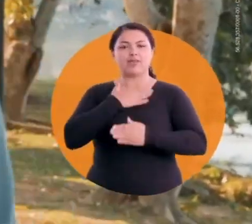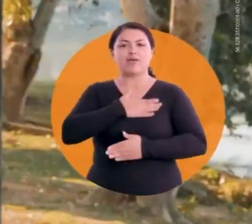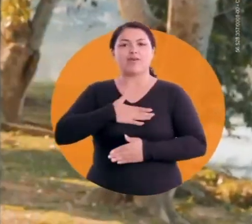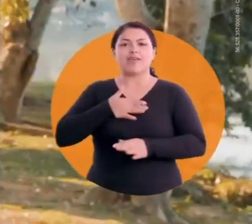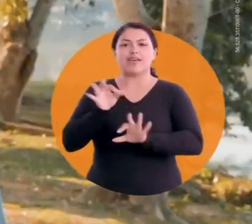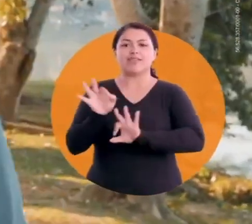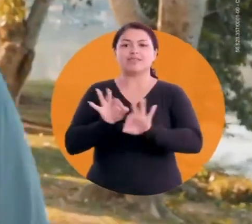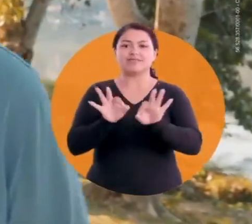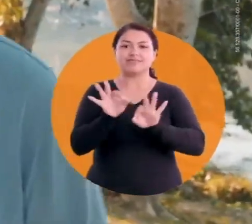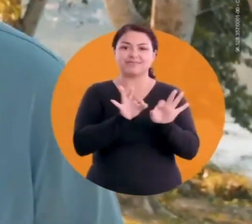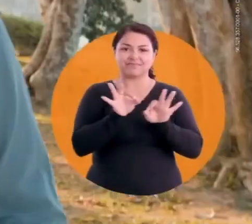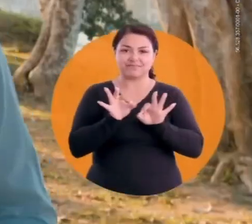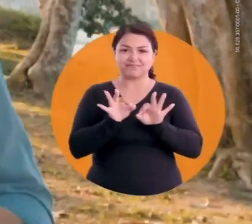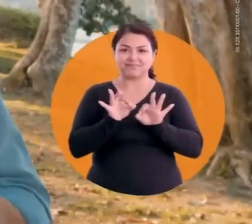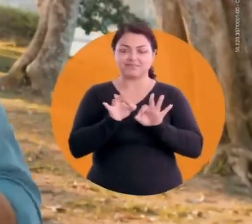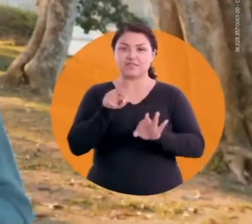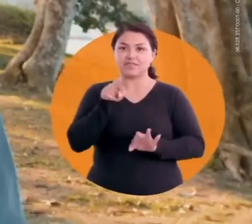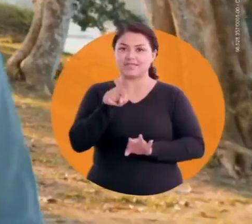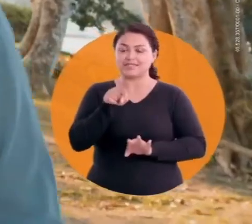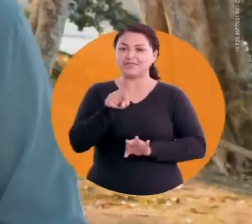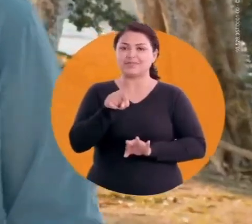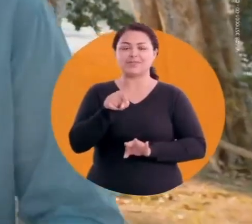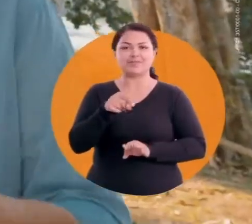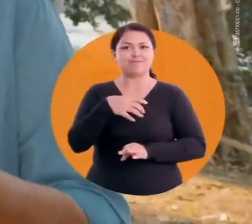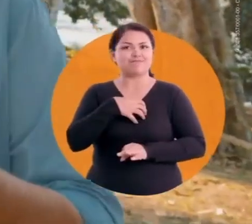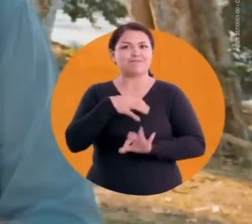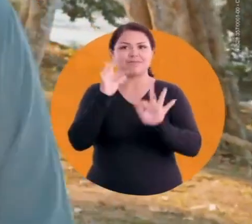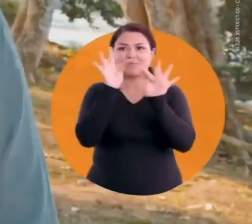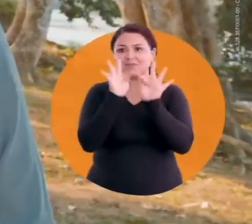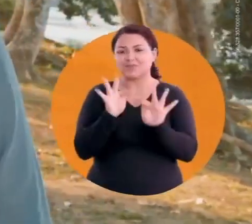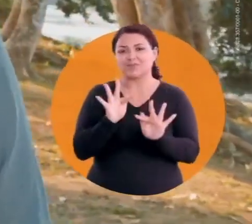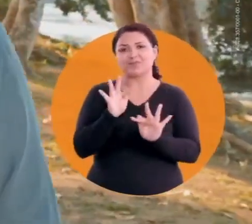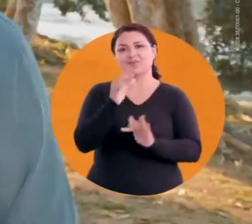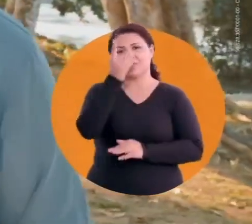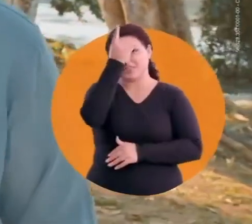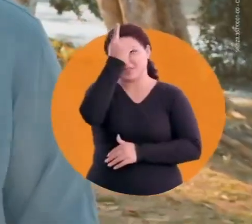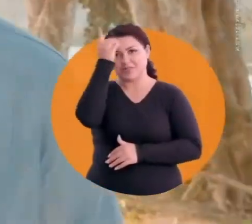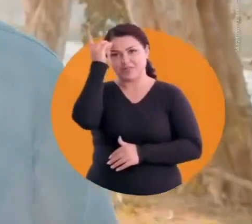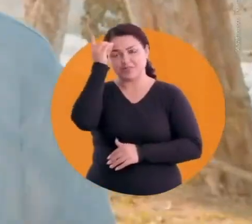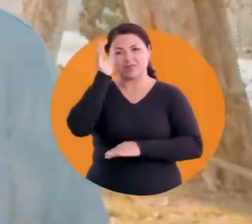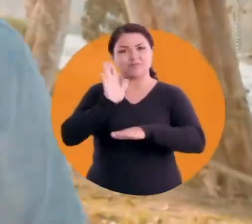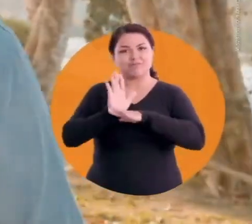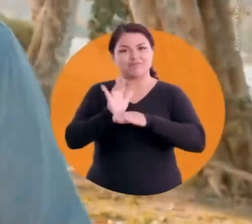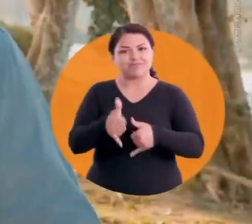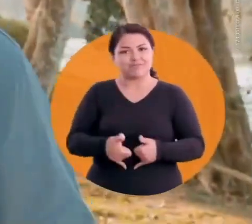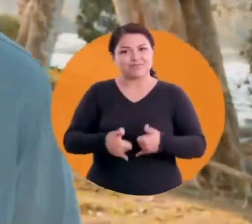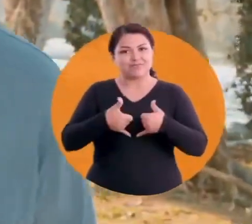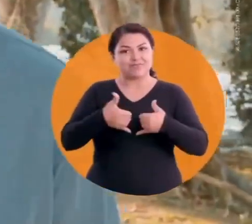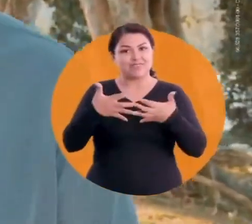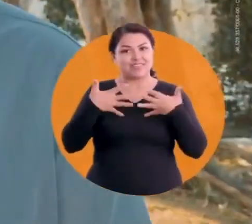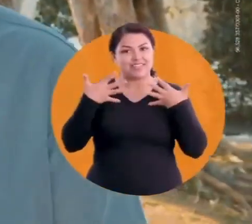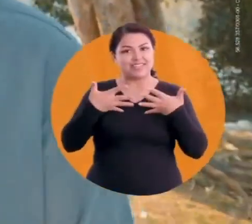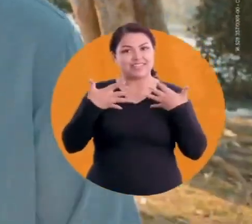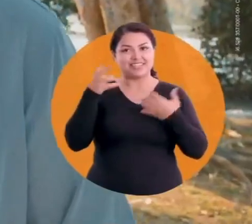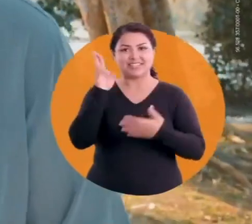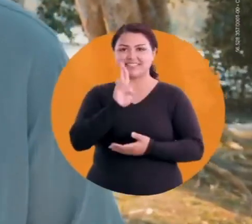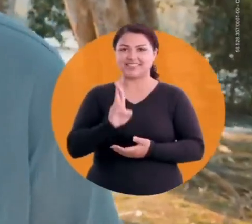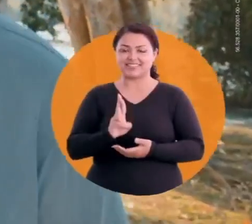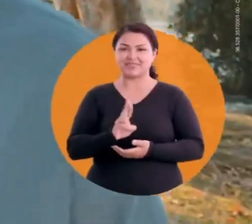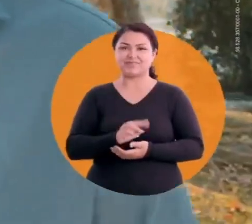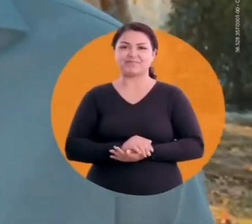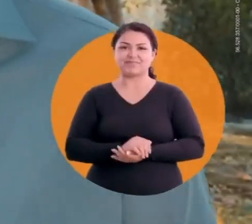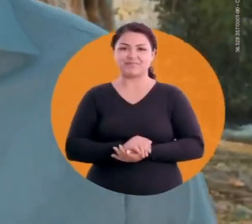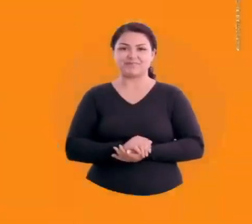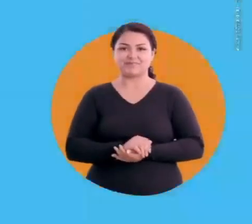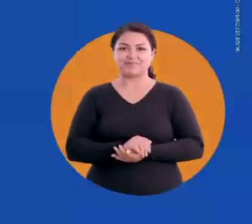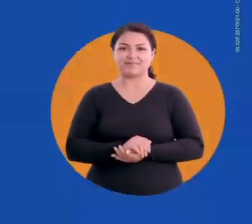gosta de ver a nossa casa bem arrumada Eu acho que esse é um dos grandes méritos da gestão do Diogo Trazer de volta o orgulho e alegria de viver aqui